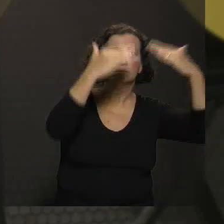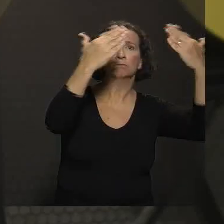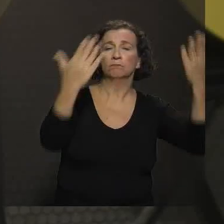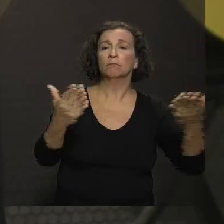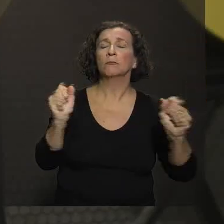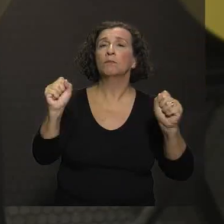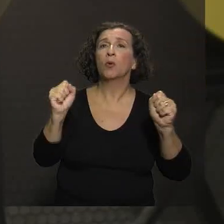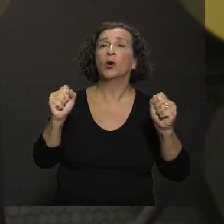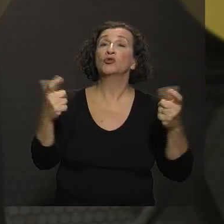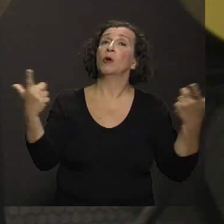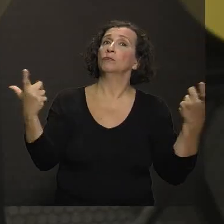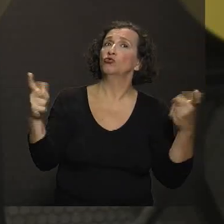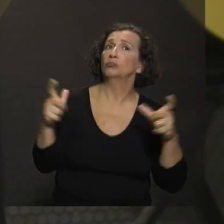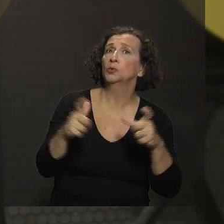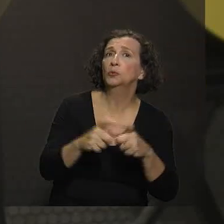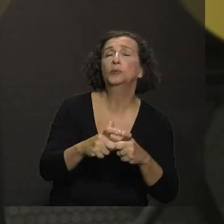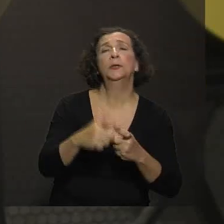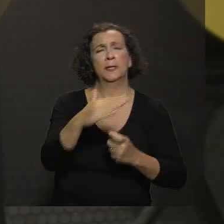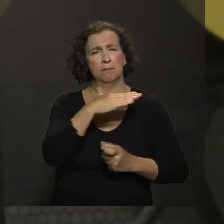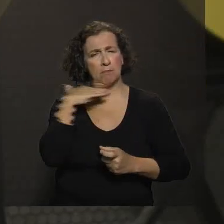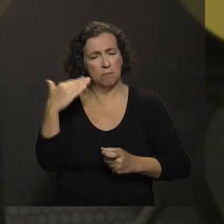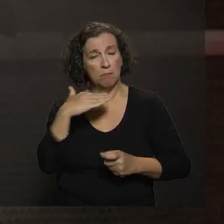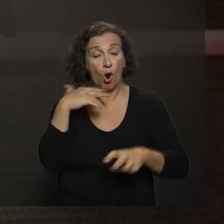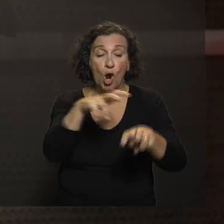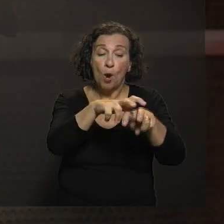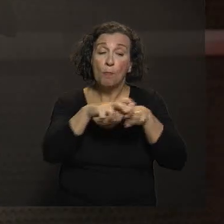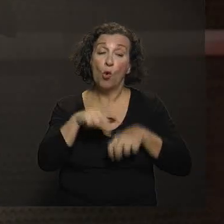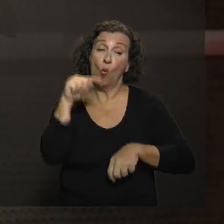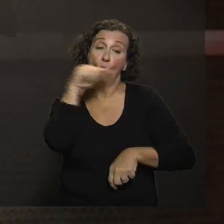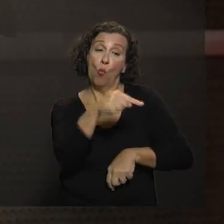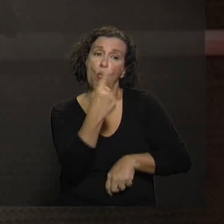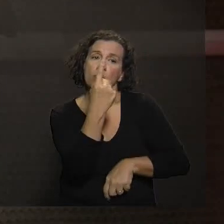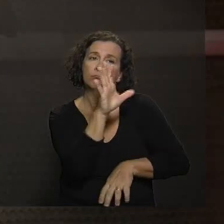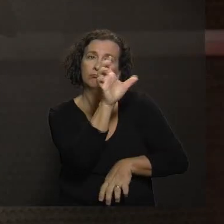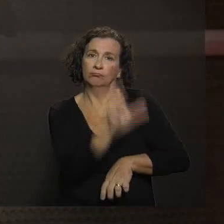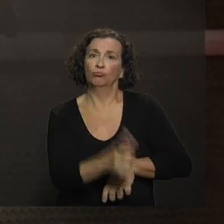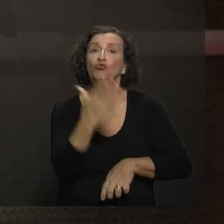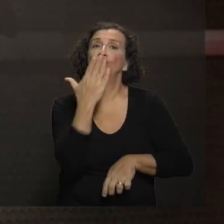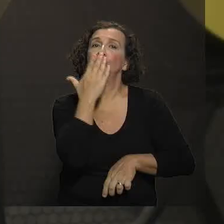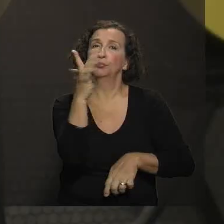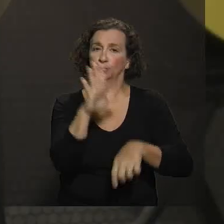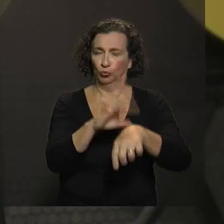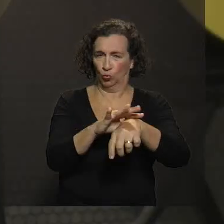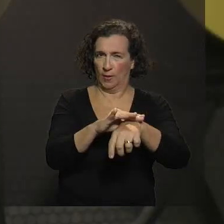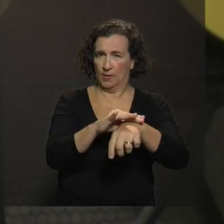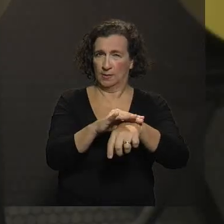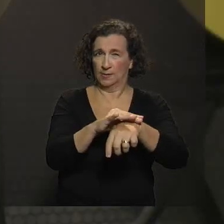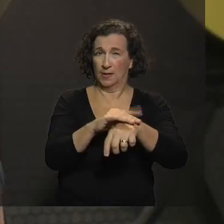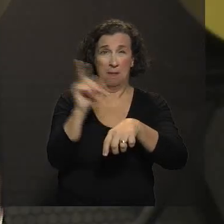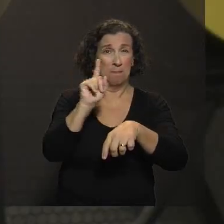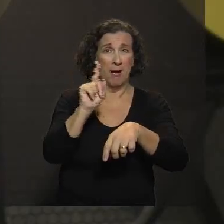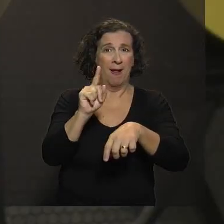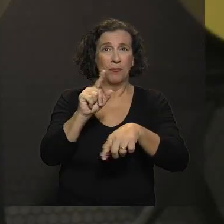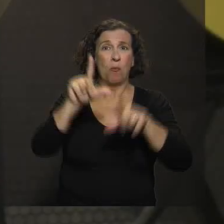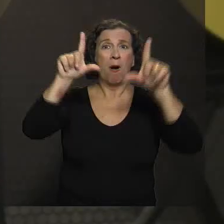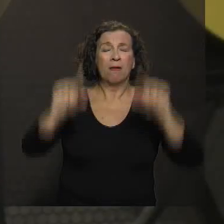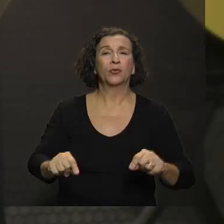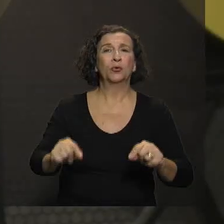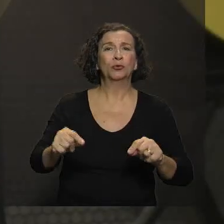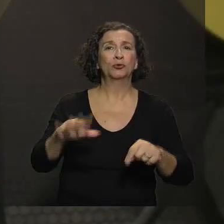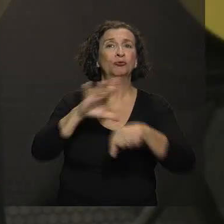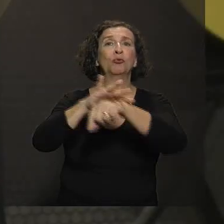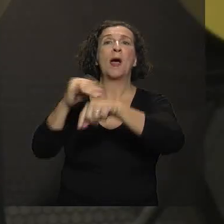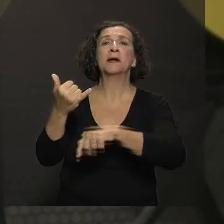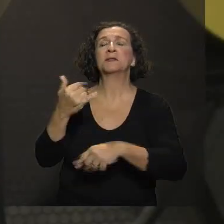reduzir o número de mortes causadas por aquela doença. Mas você não vai reduzir o número de doentes.